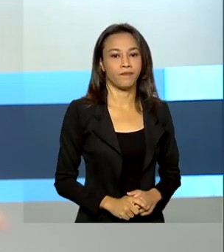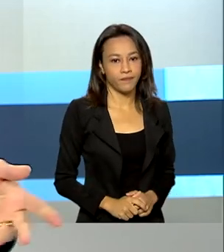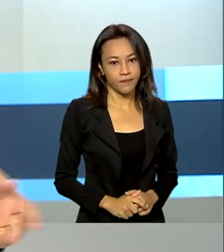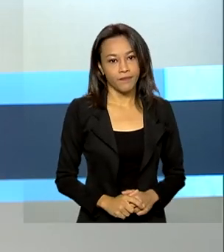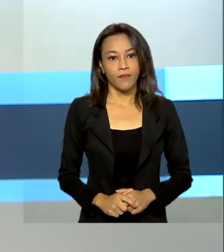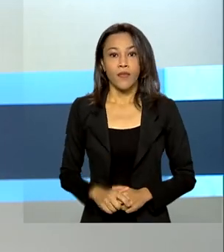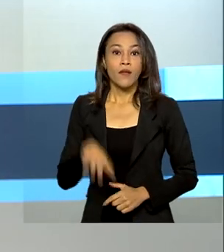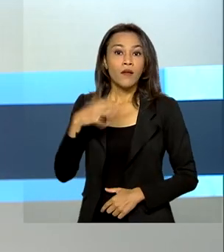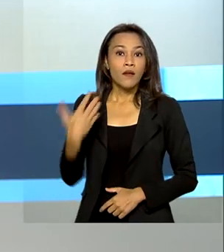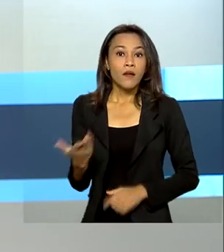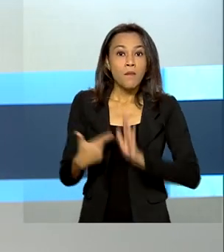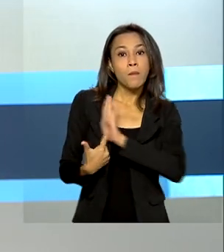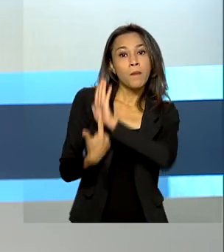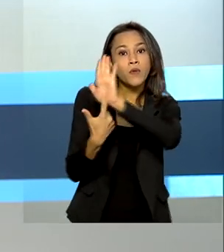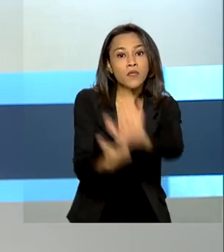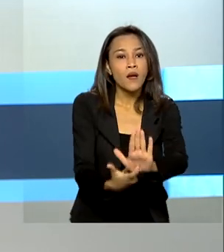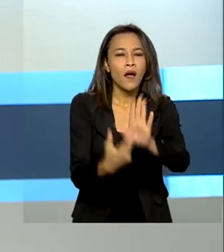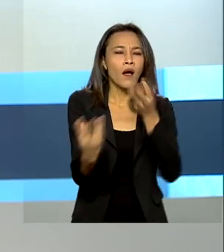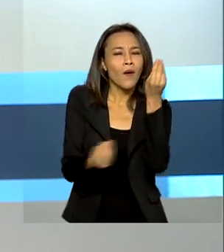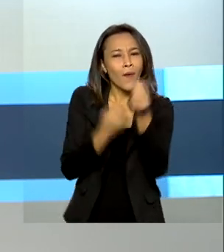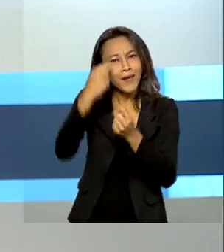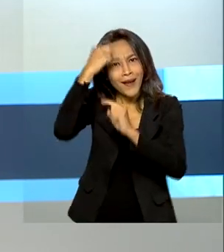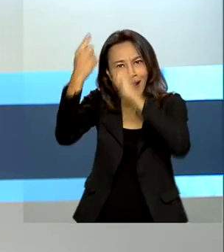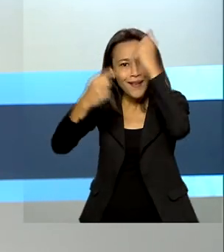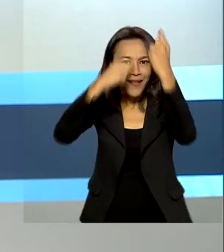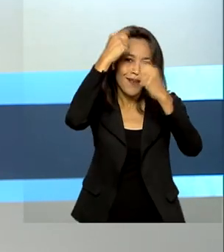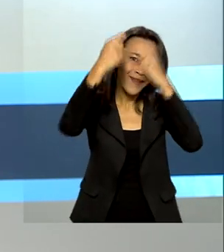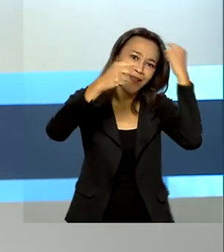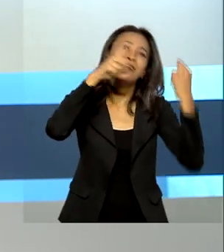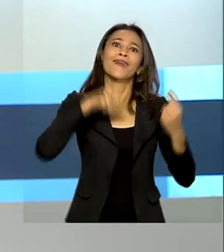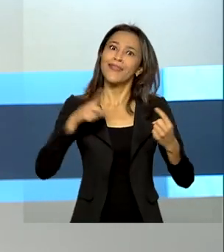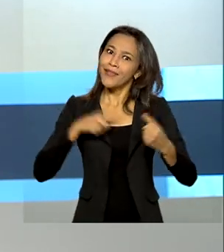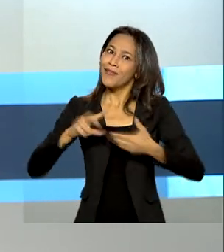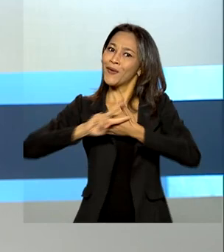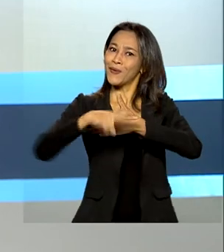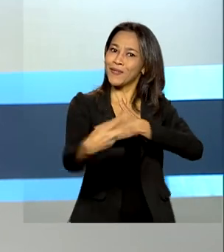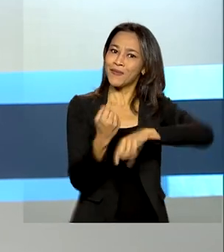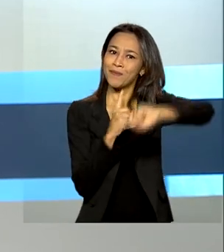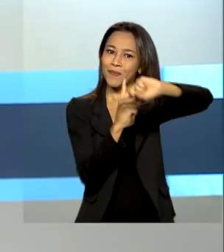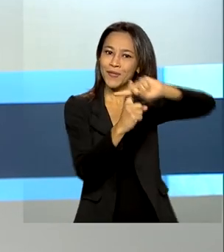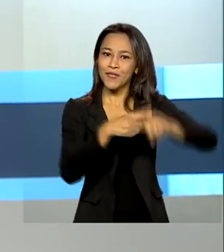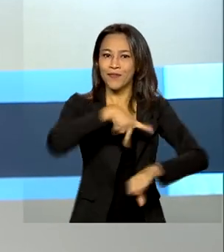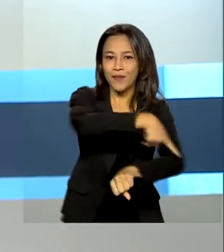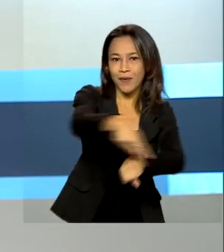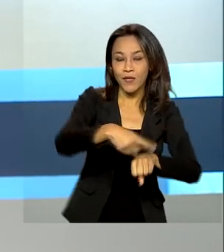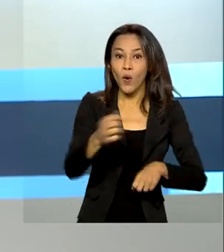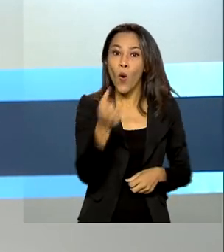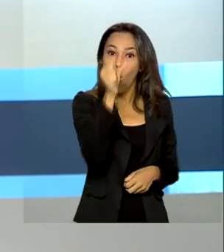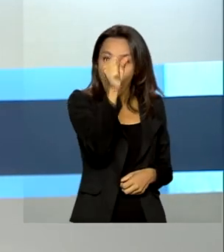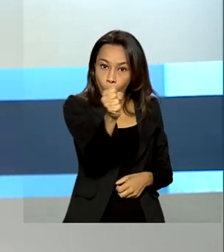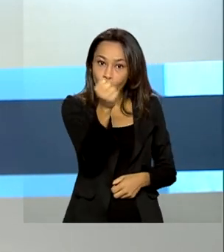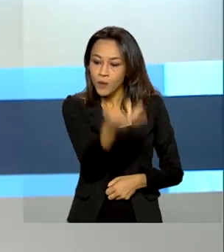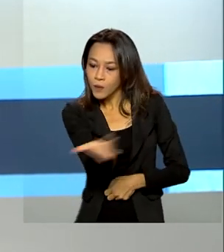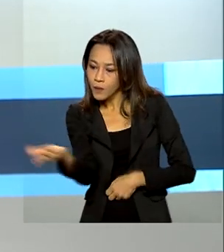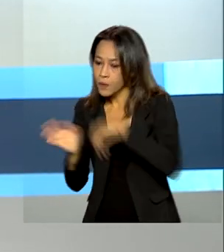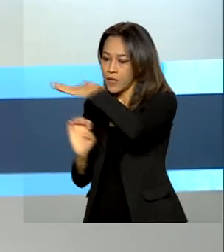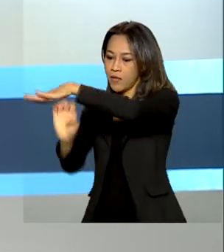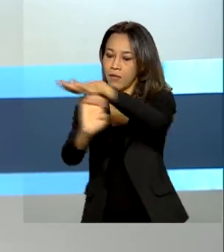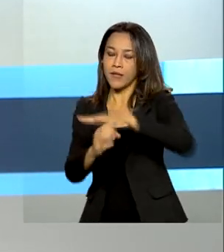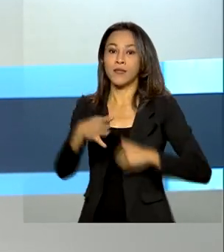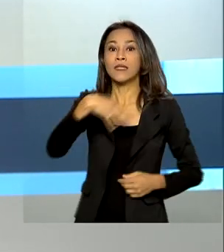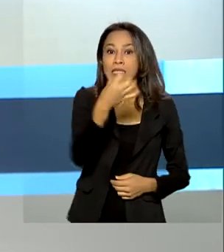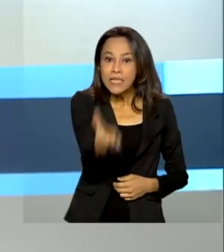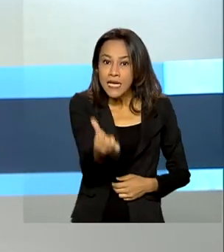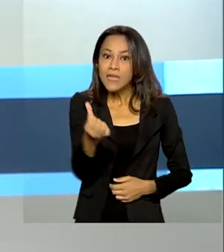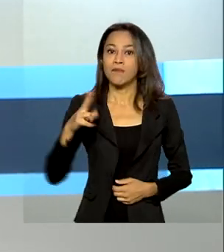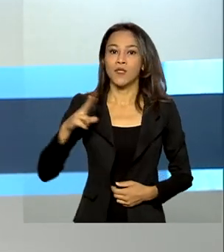Para mostrar como soluções criativas tiveram impacto positivo no país, oito empresas, entre elas seis privadas